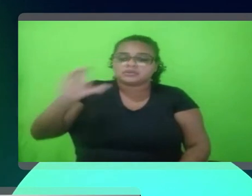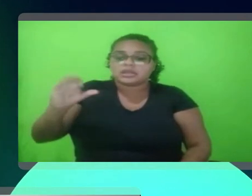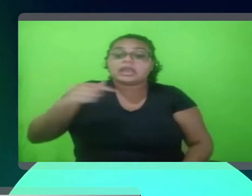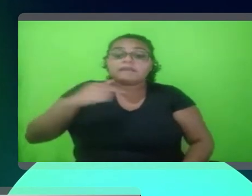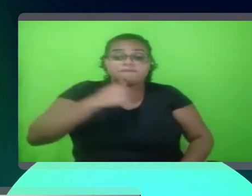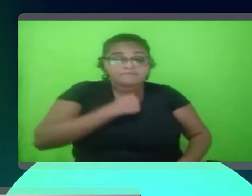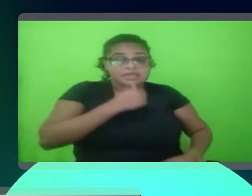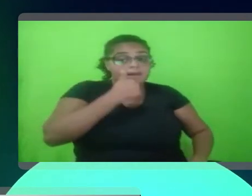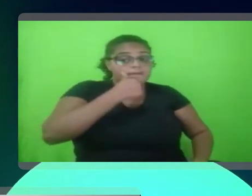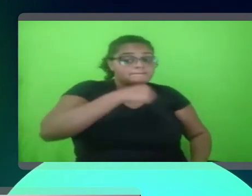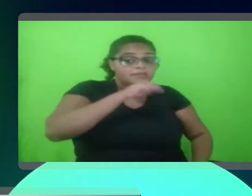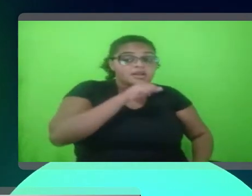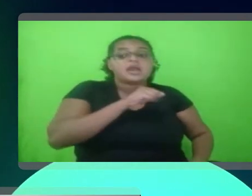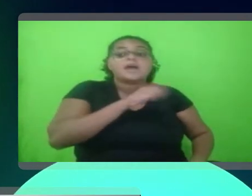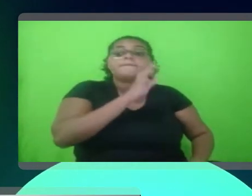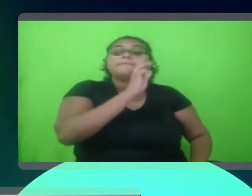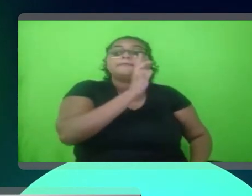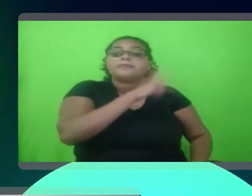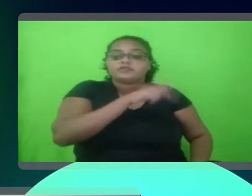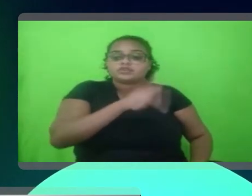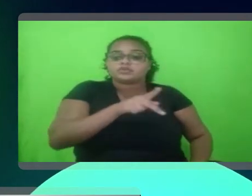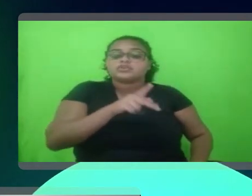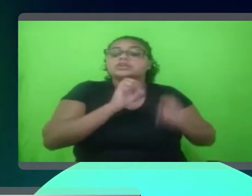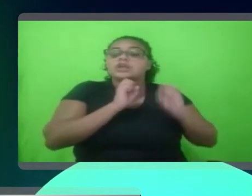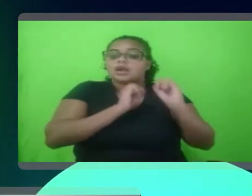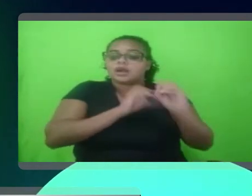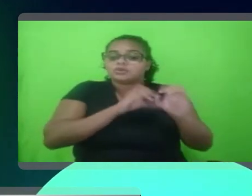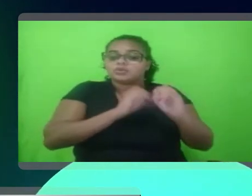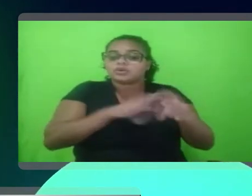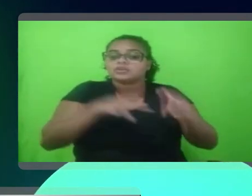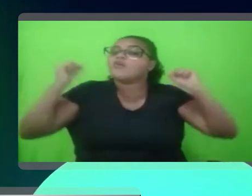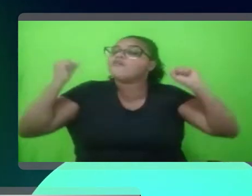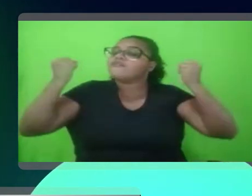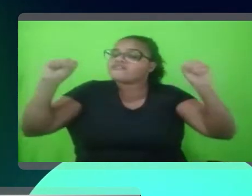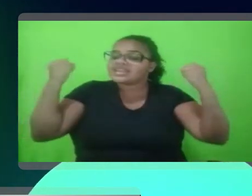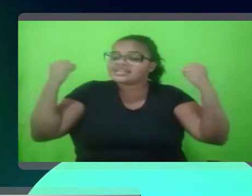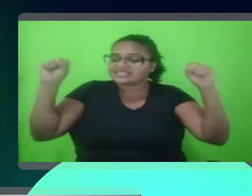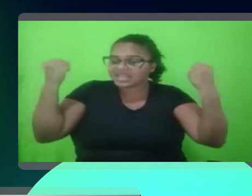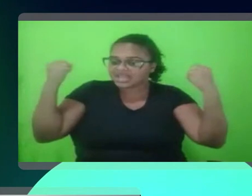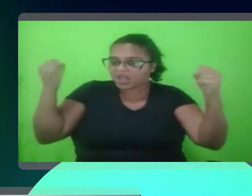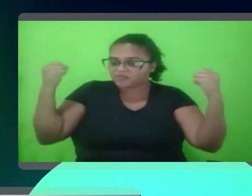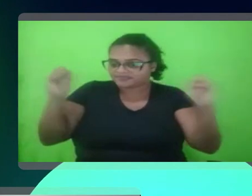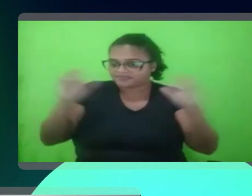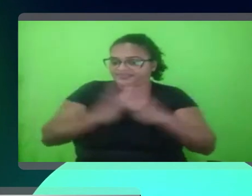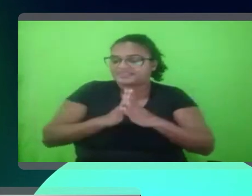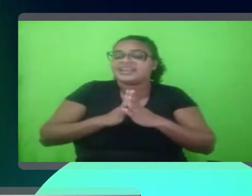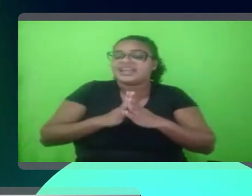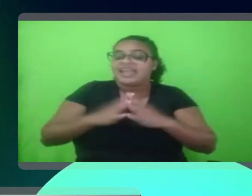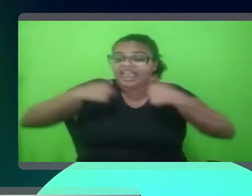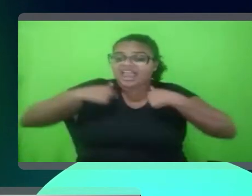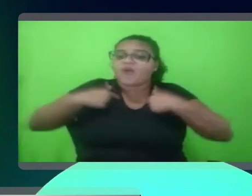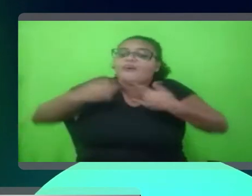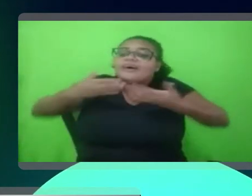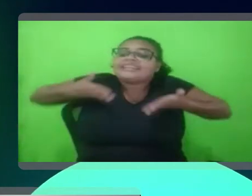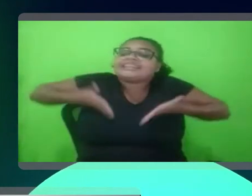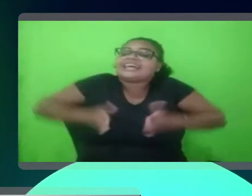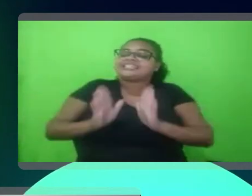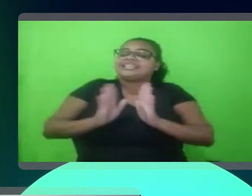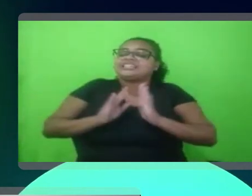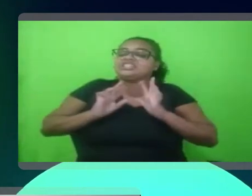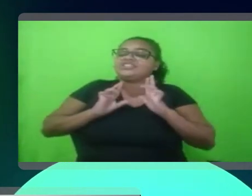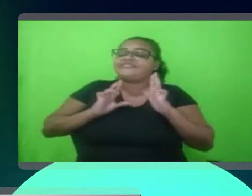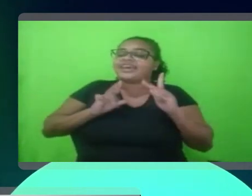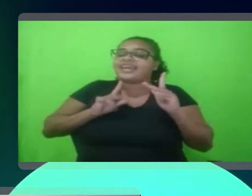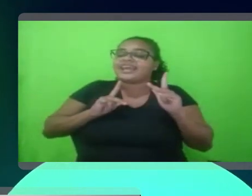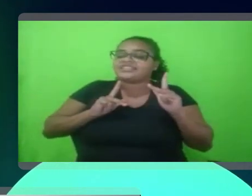professora de educação física, então, mesma coisa, nada a ver, fui, fui, nasci diferente, meus